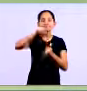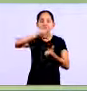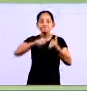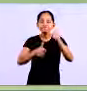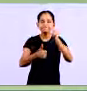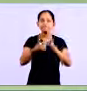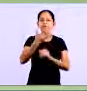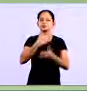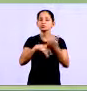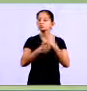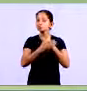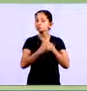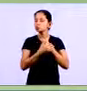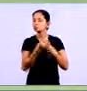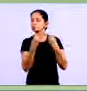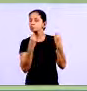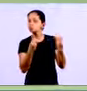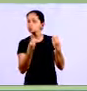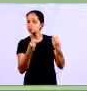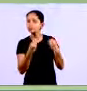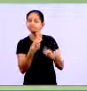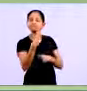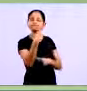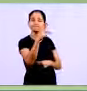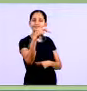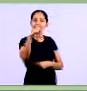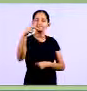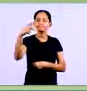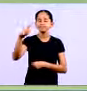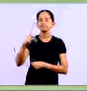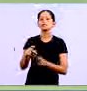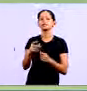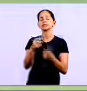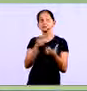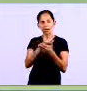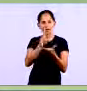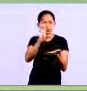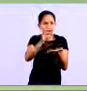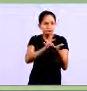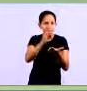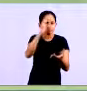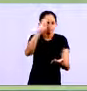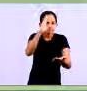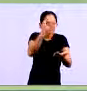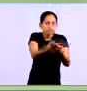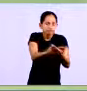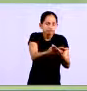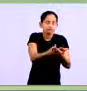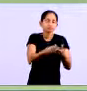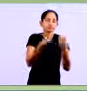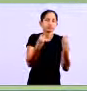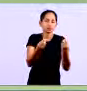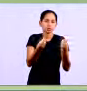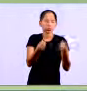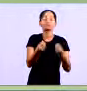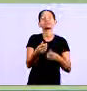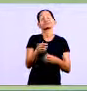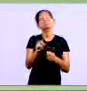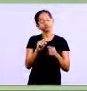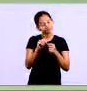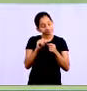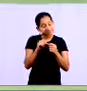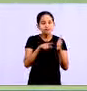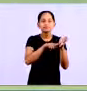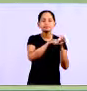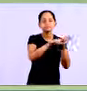crédito dos clientes para que o número de inadimplentes não se torne muito elevado, tornando- um fator que